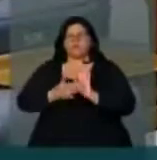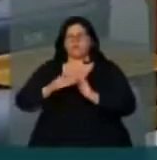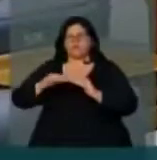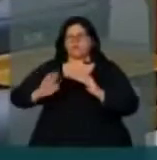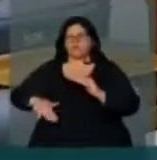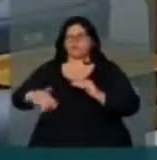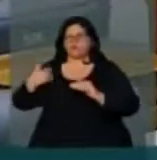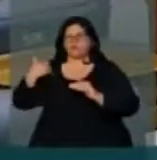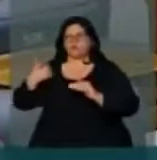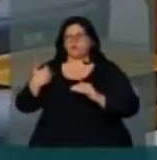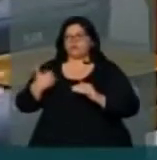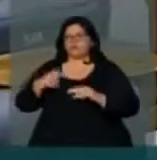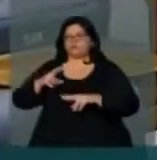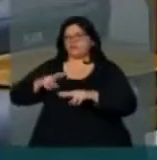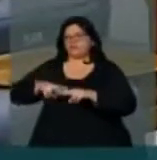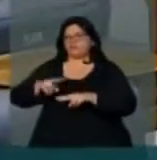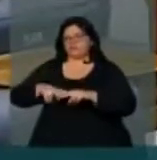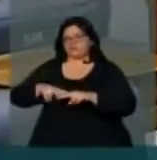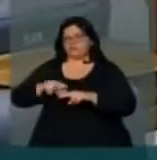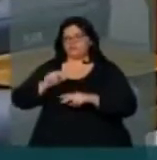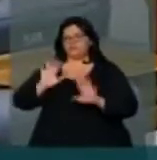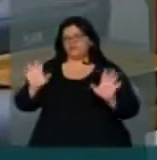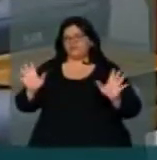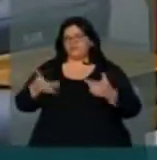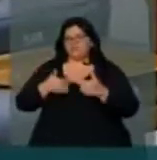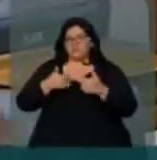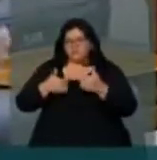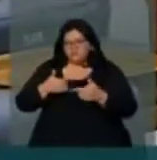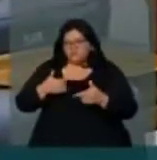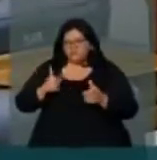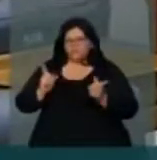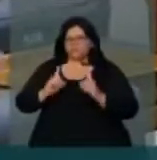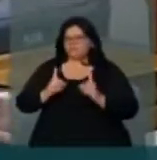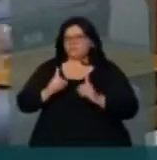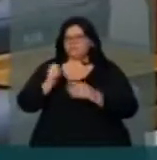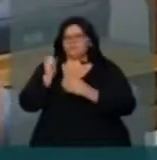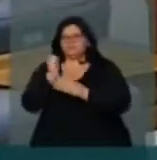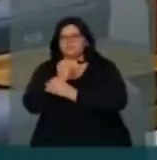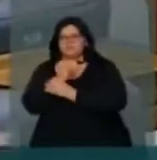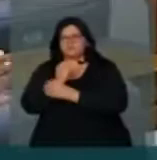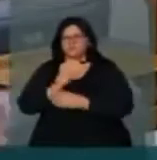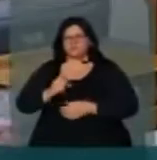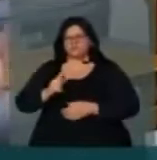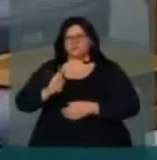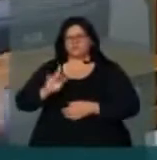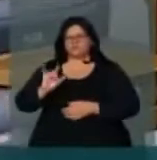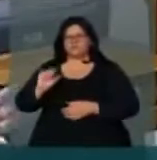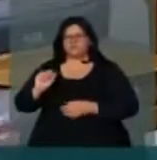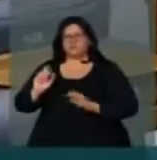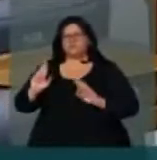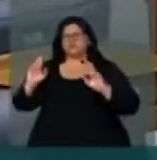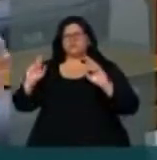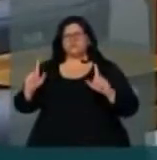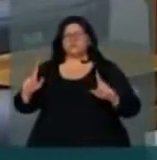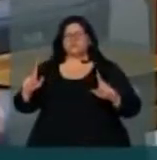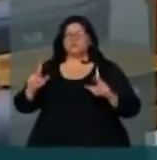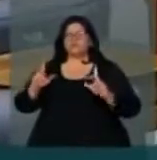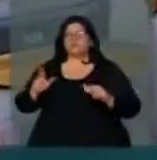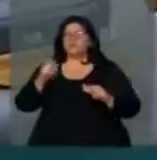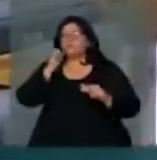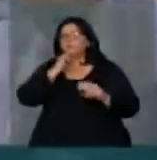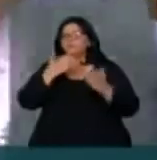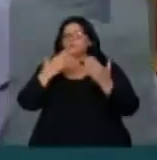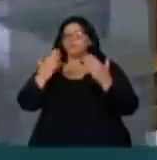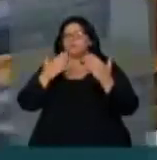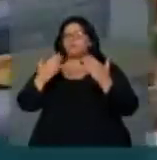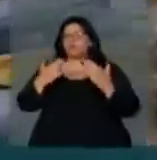se este fosse o problema central da segurança pública. Nós estamos querendo tratar um câncer aplicando